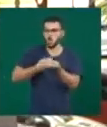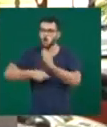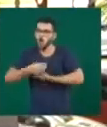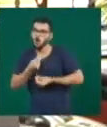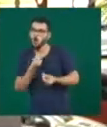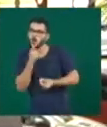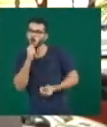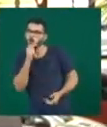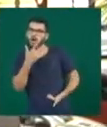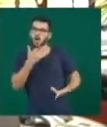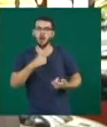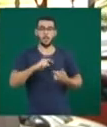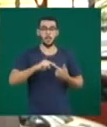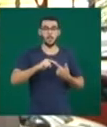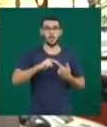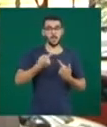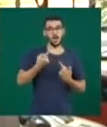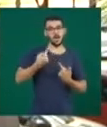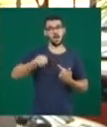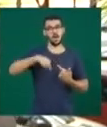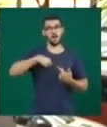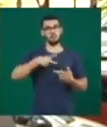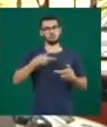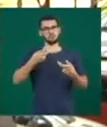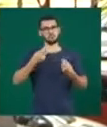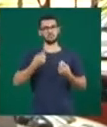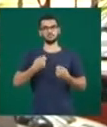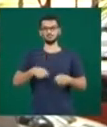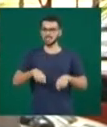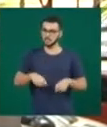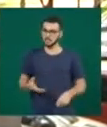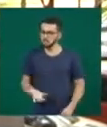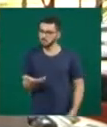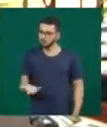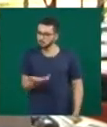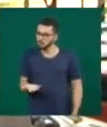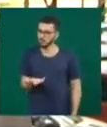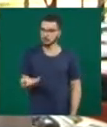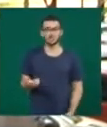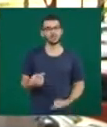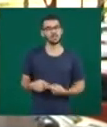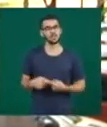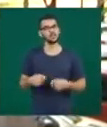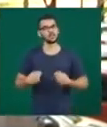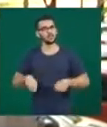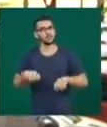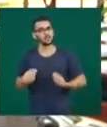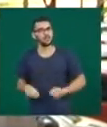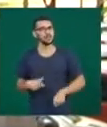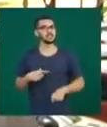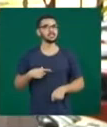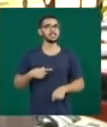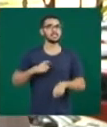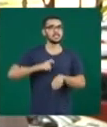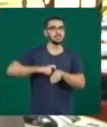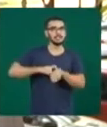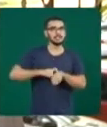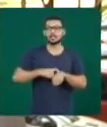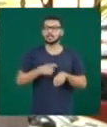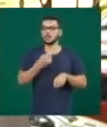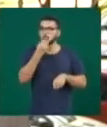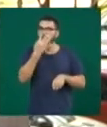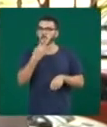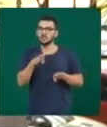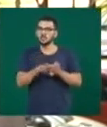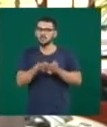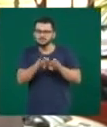acontece que nós entendemos que o processo tem que ser mais rápido. Ele tem que se instalar de uma maneira mais consistente. Nós realizamos